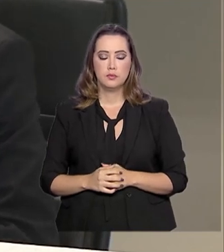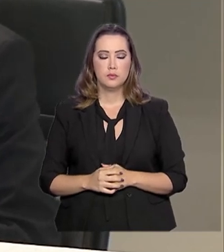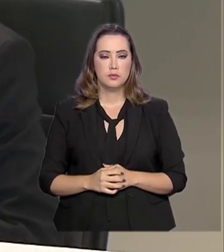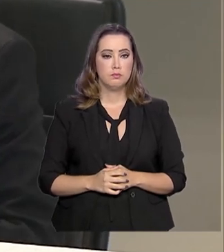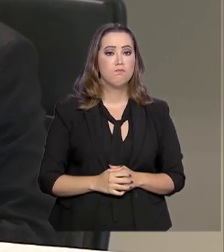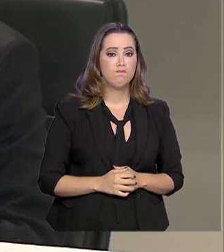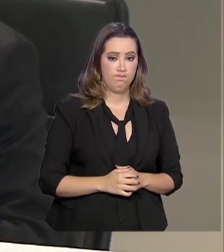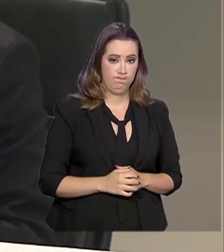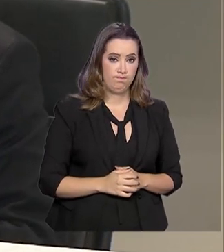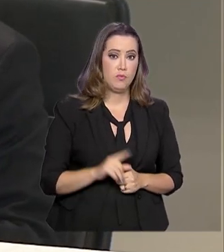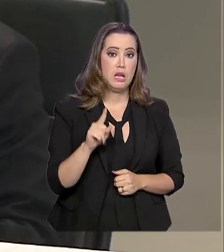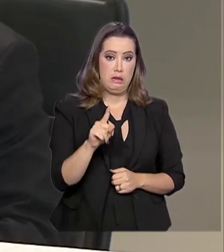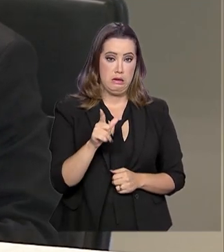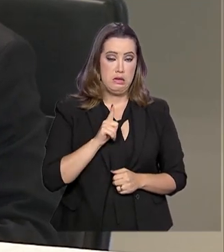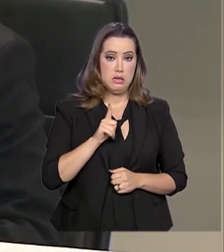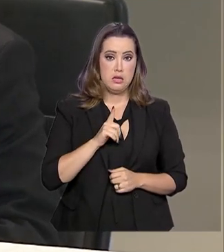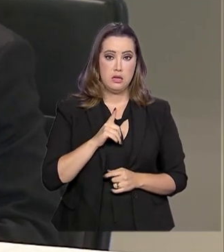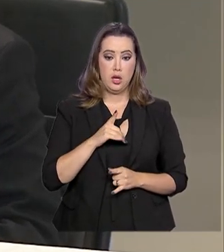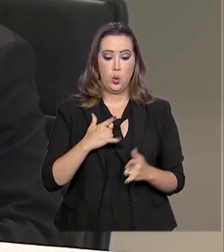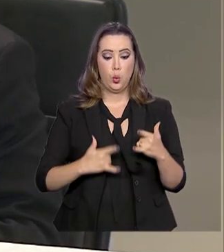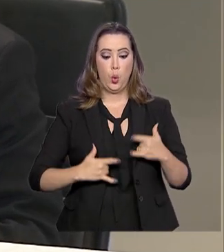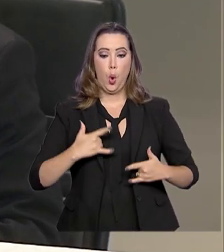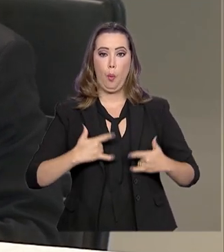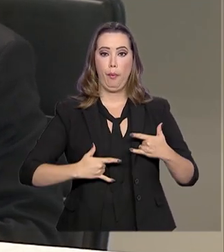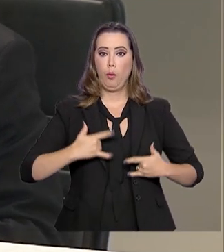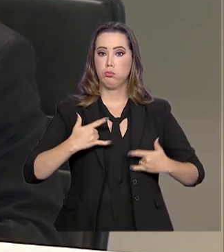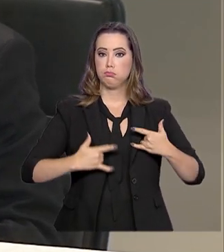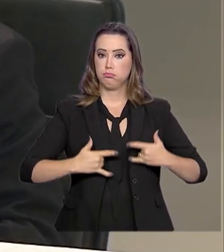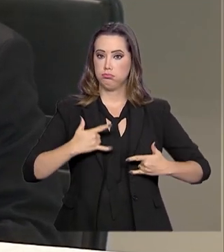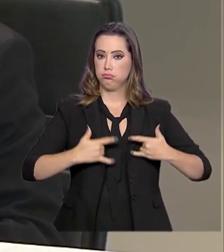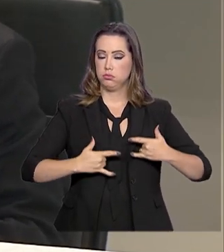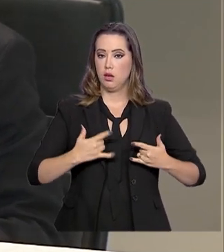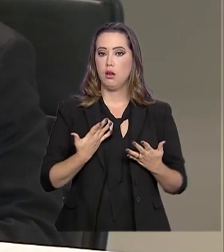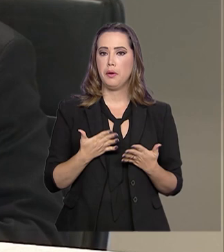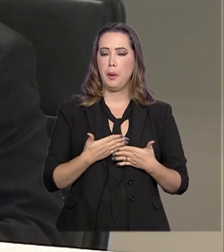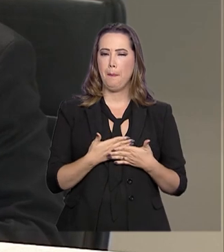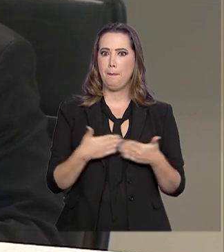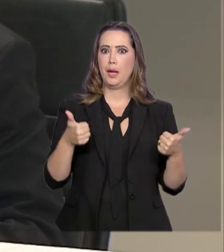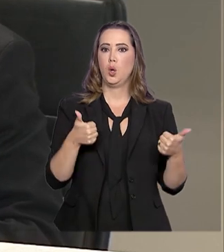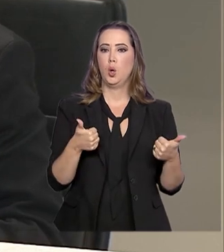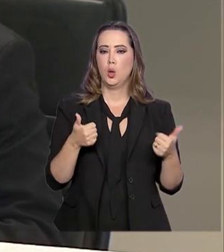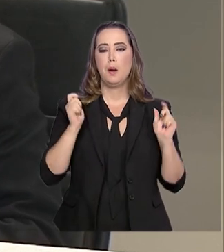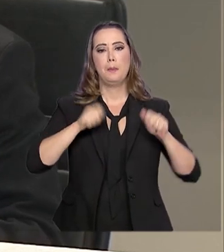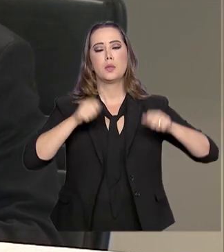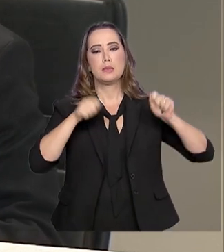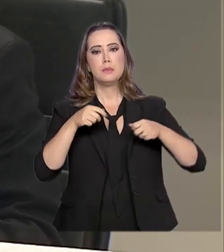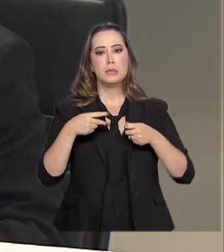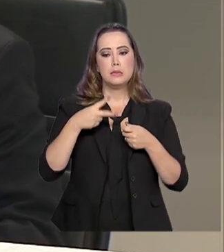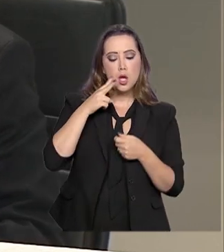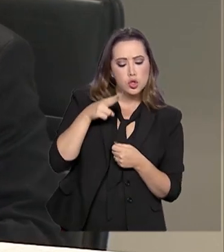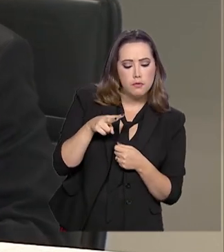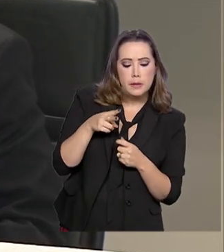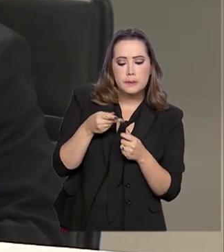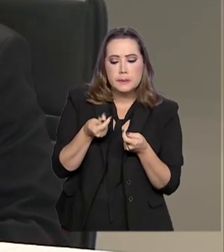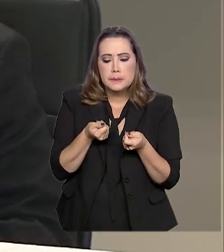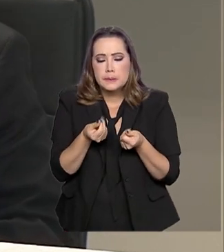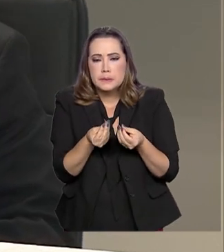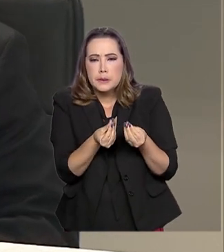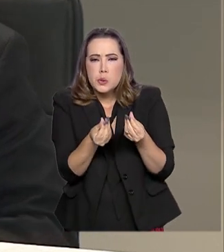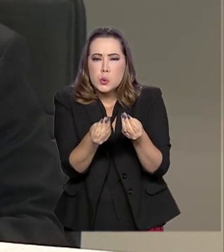Esse robô aumenta muito a capacidade de processamento da análise dos vestígios